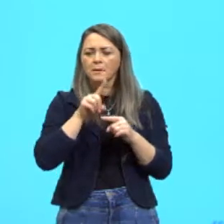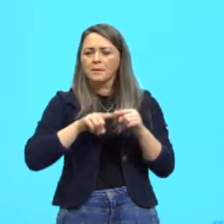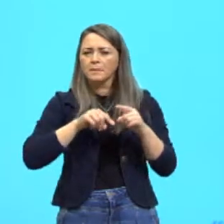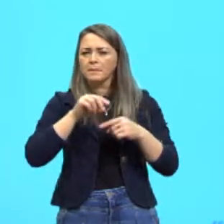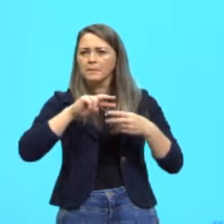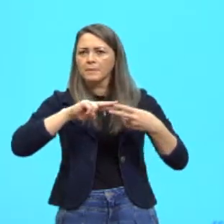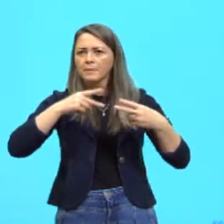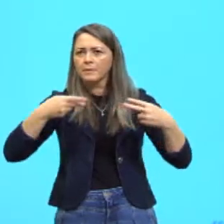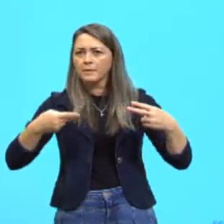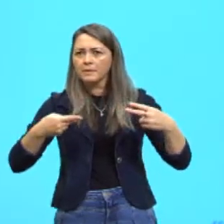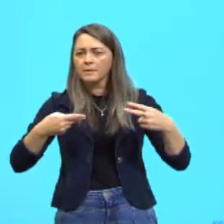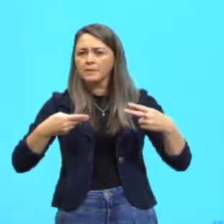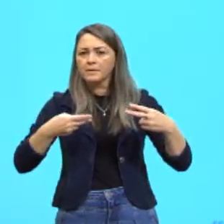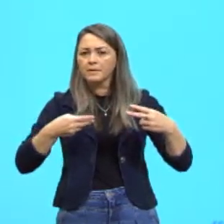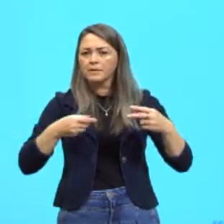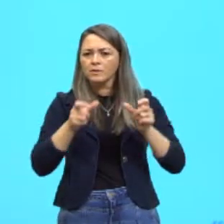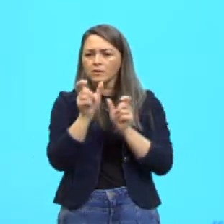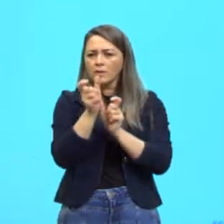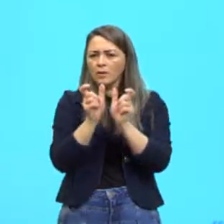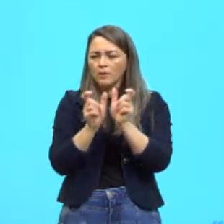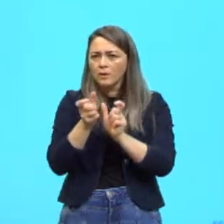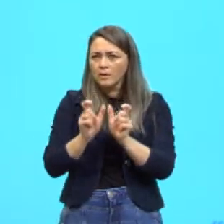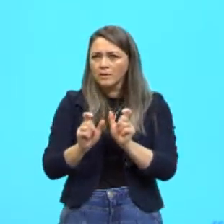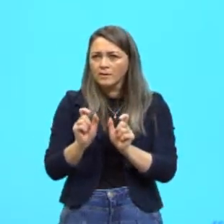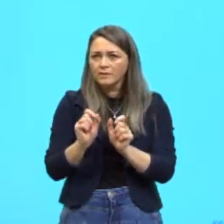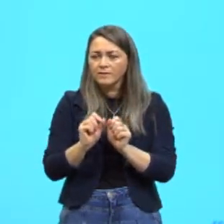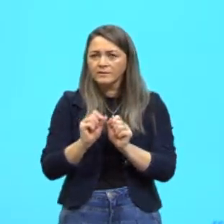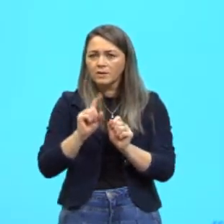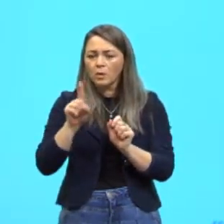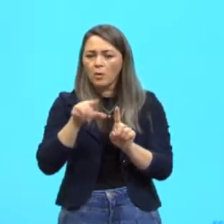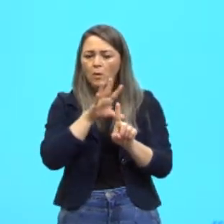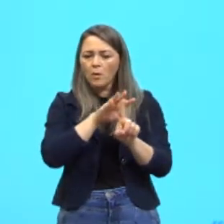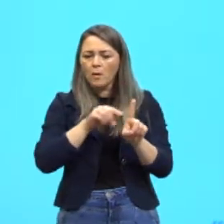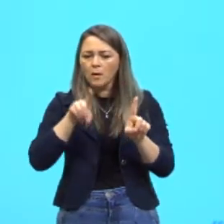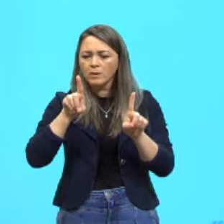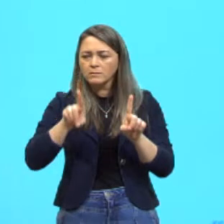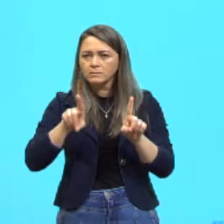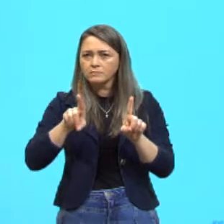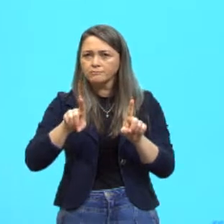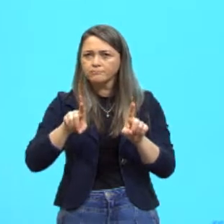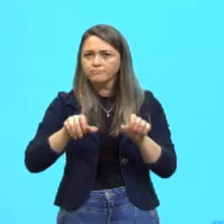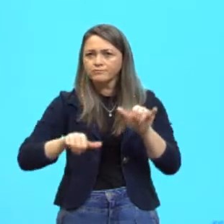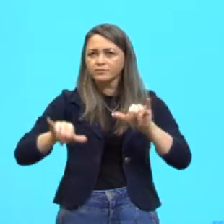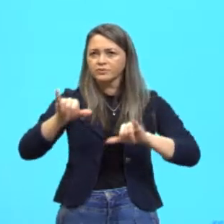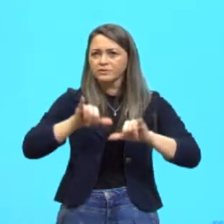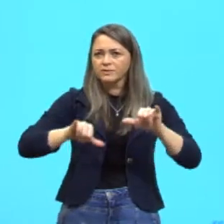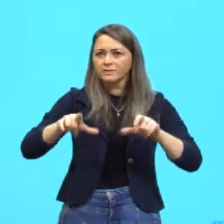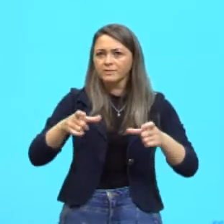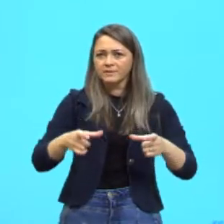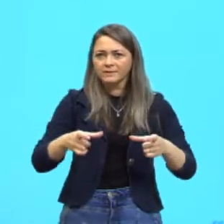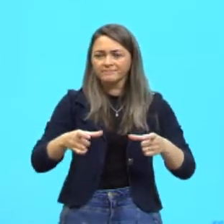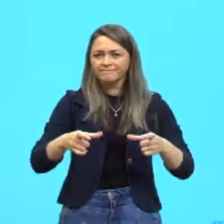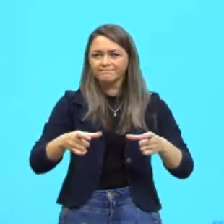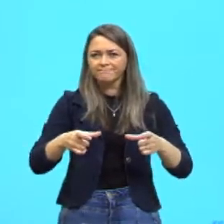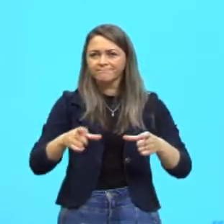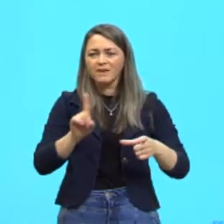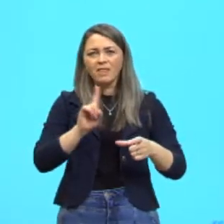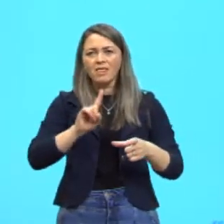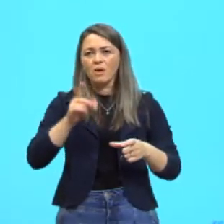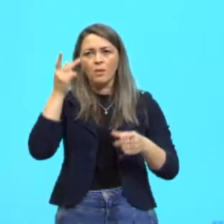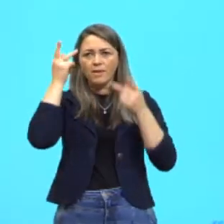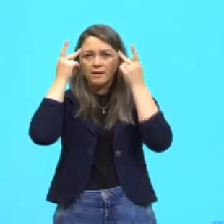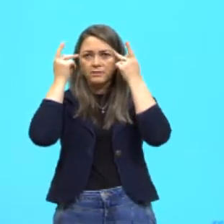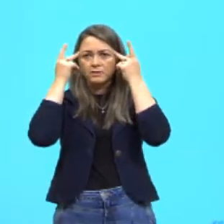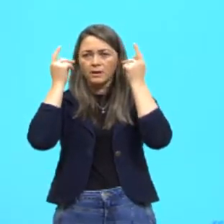fazer, de um organismo, e fazer um clone dele em laboratório, de maneira artificial. E